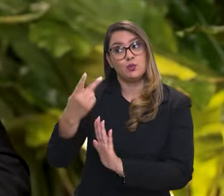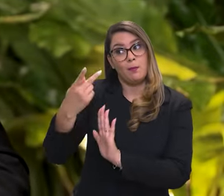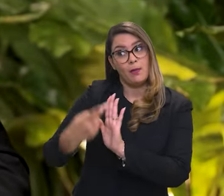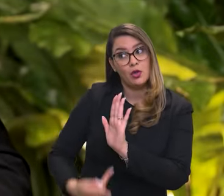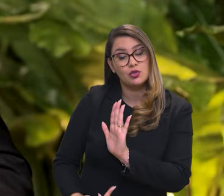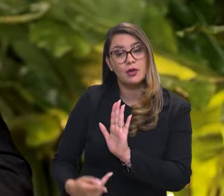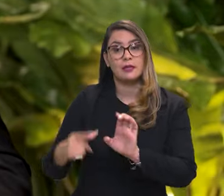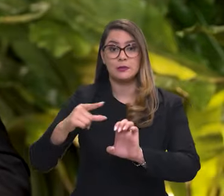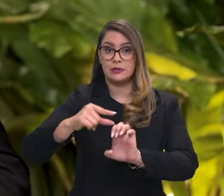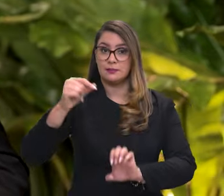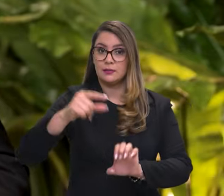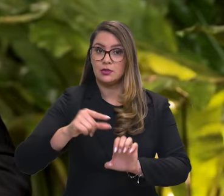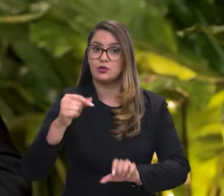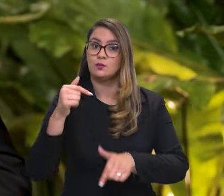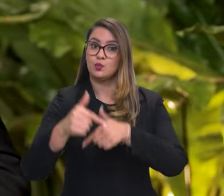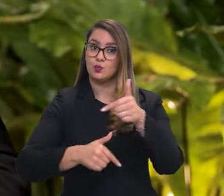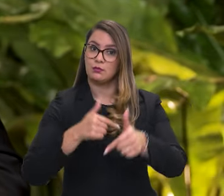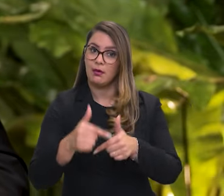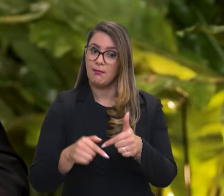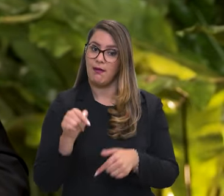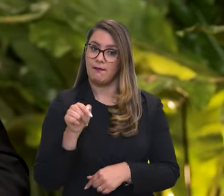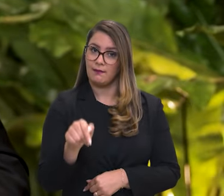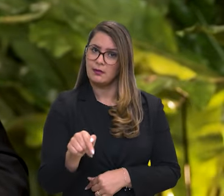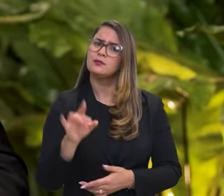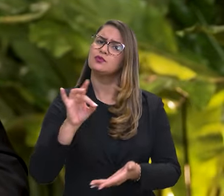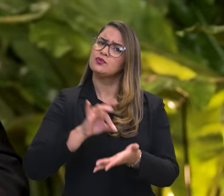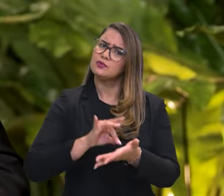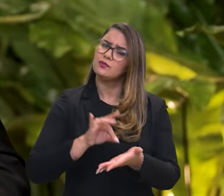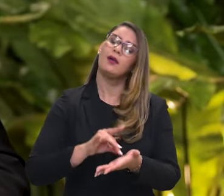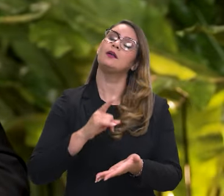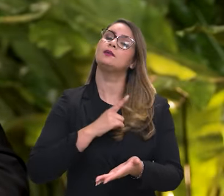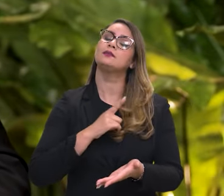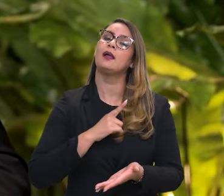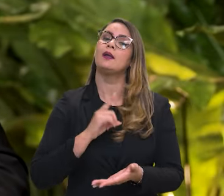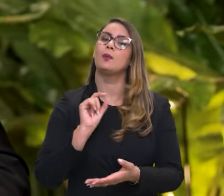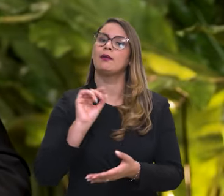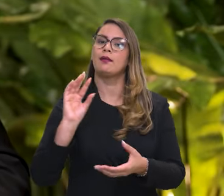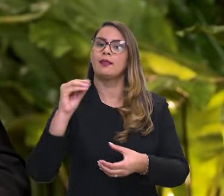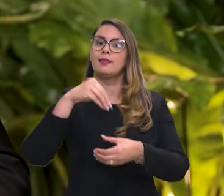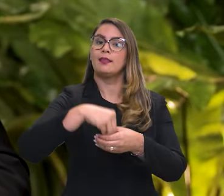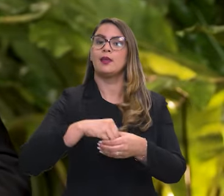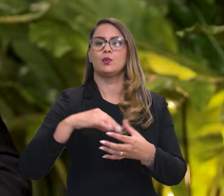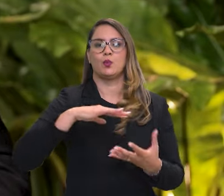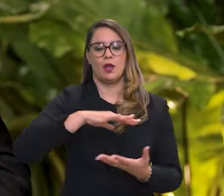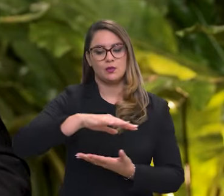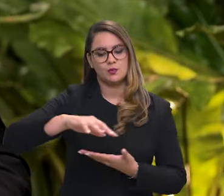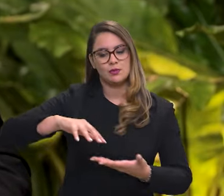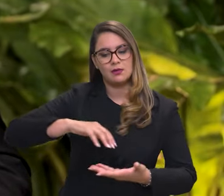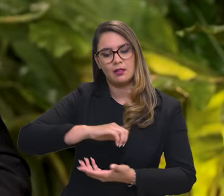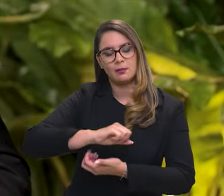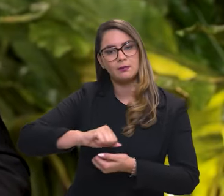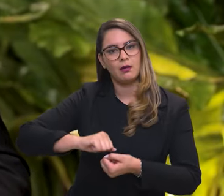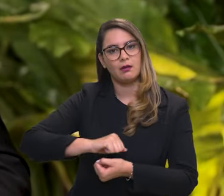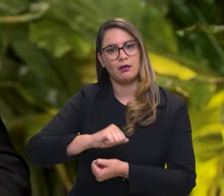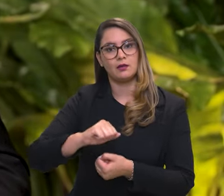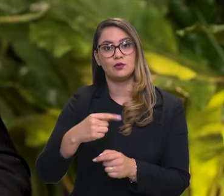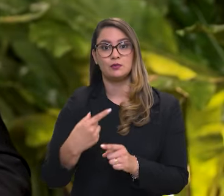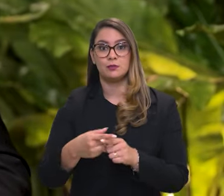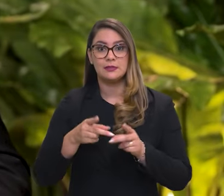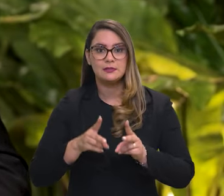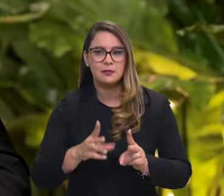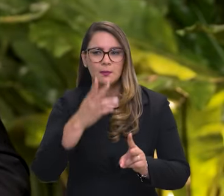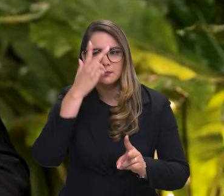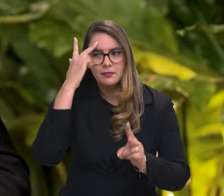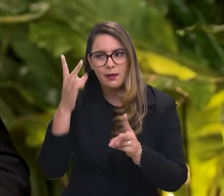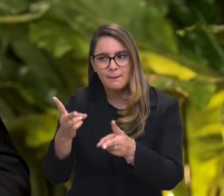que os projetos, os empreendimentos, as atividades, de fato, levem em conta a sustentabilidade. Que, de